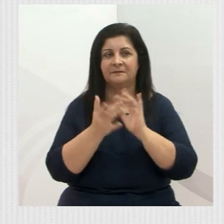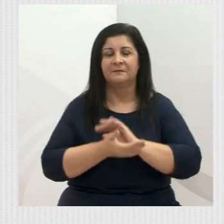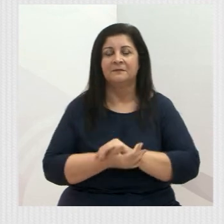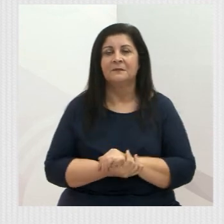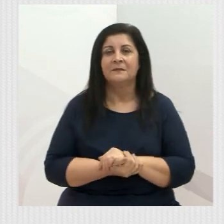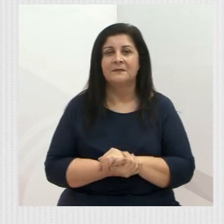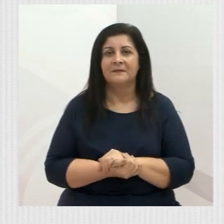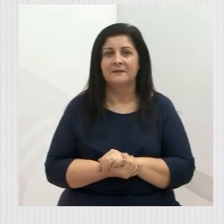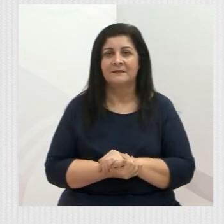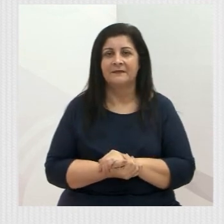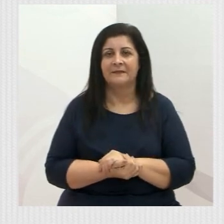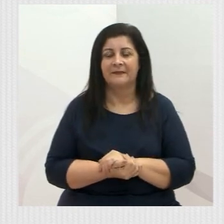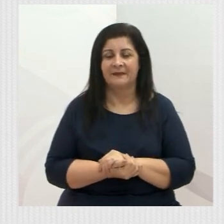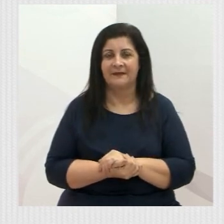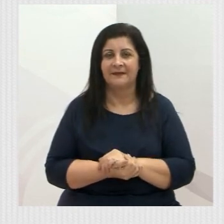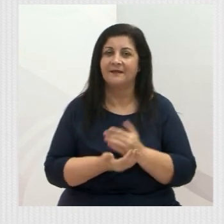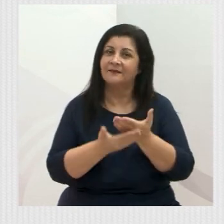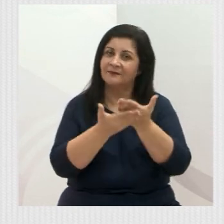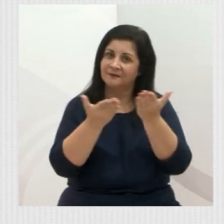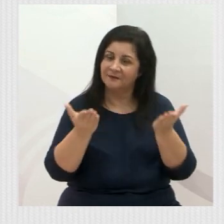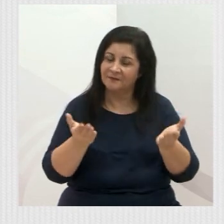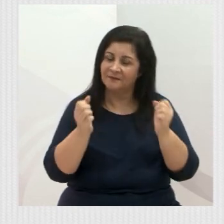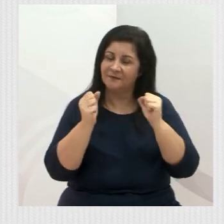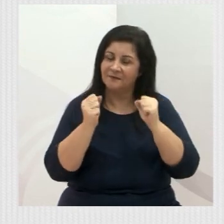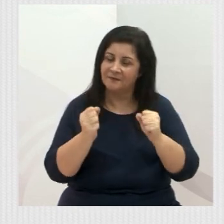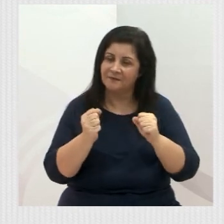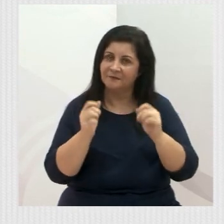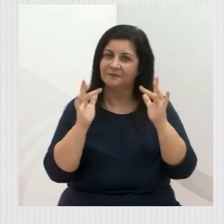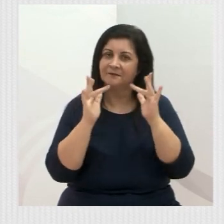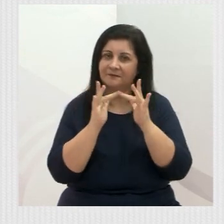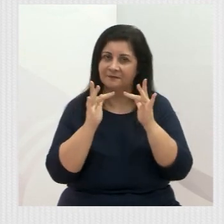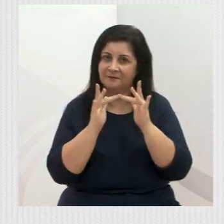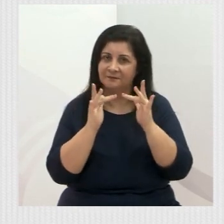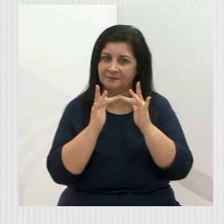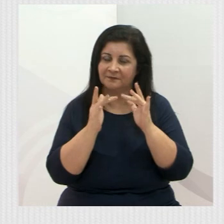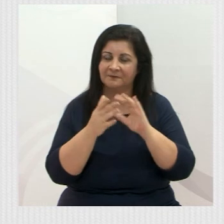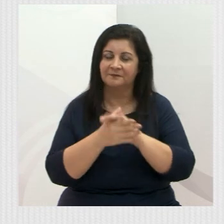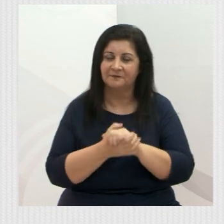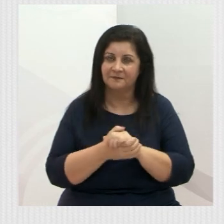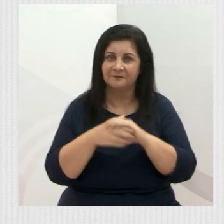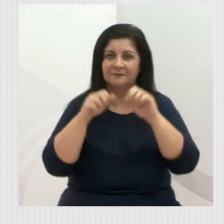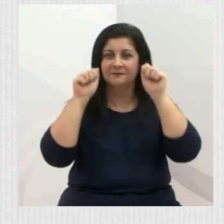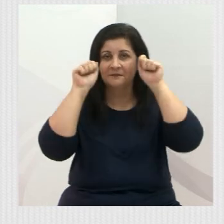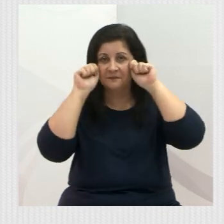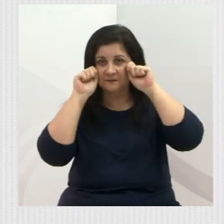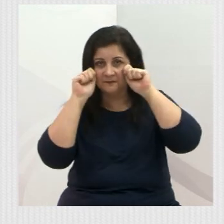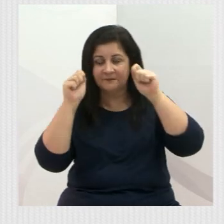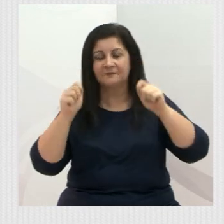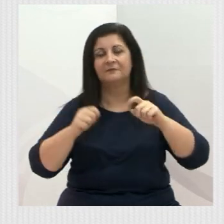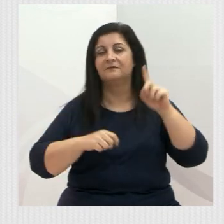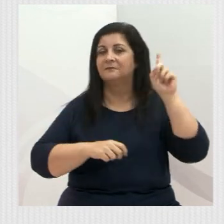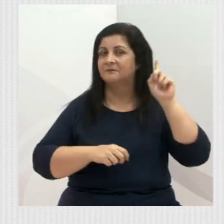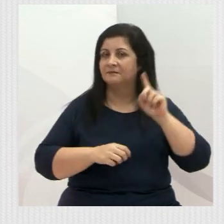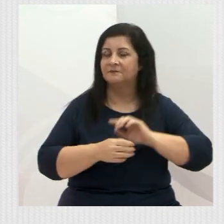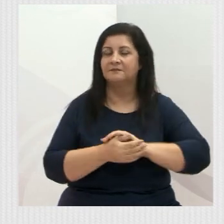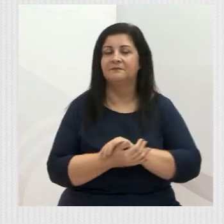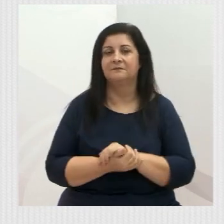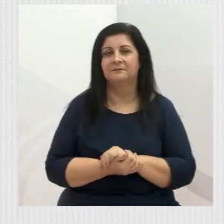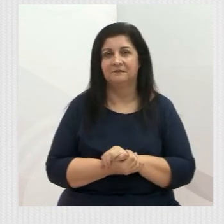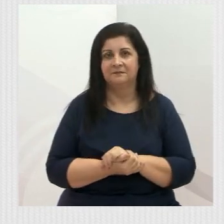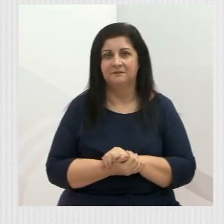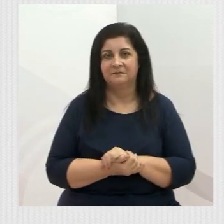nosso gabinete. você pode estar entrando em contato com os nossos assessores, até mesmo comigo. E